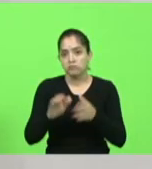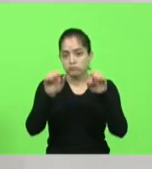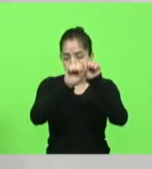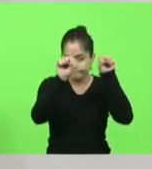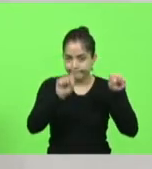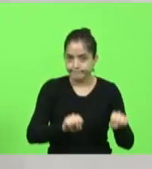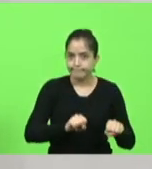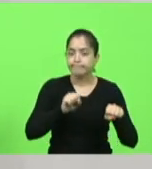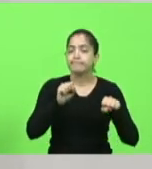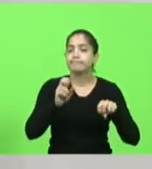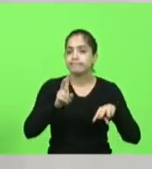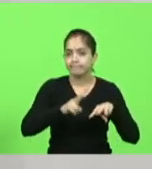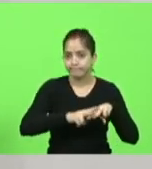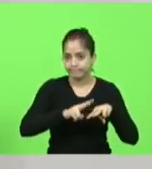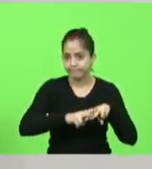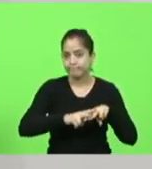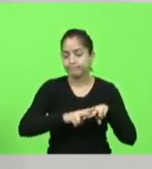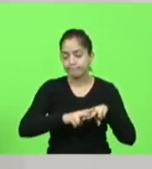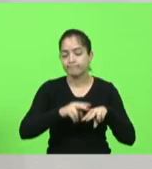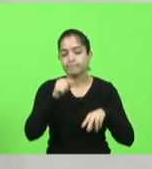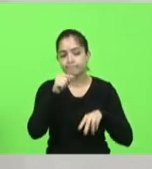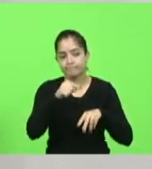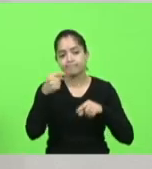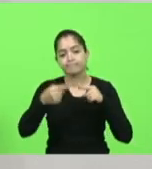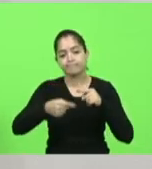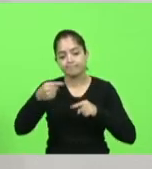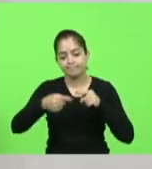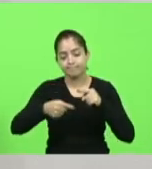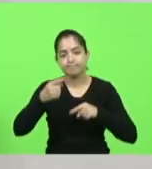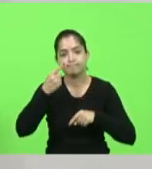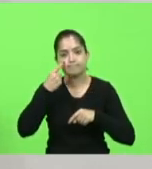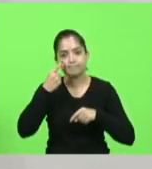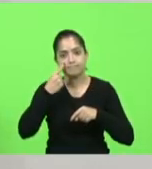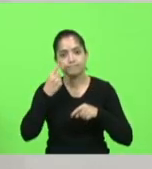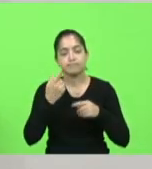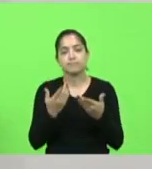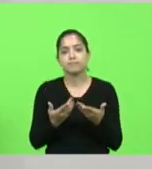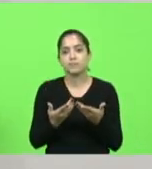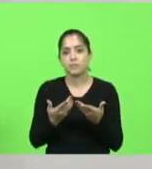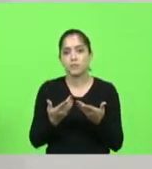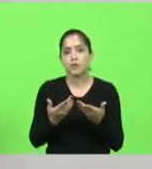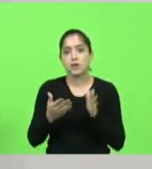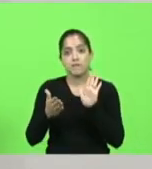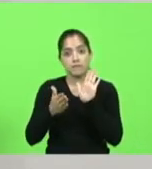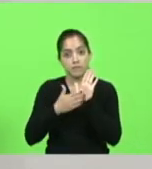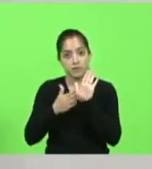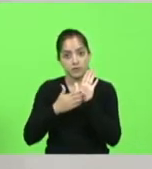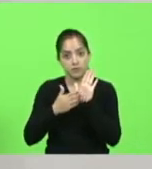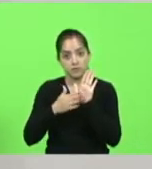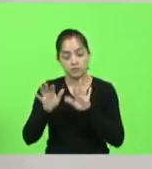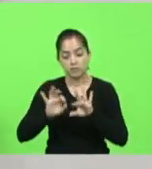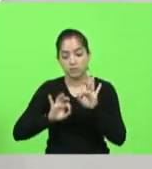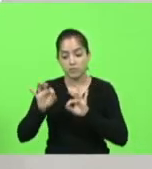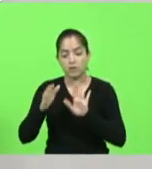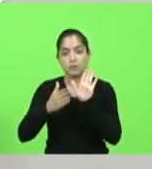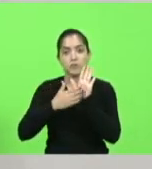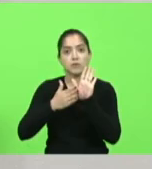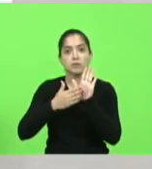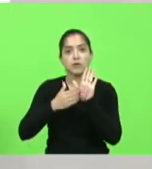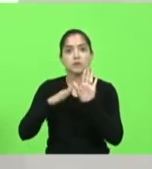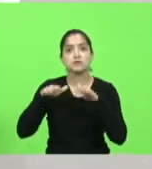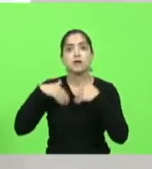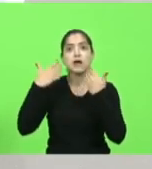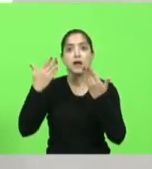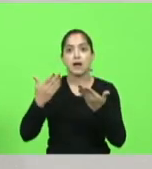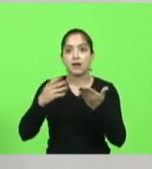prisional, nós estamos lá discutindo. O governo fez uma proposta, aí, os